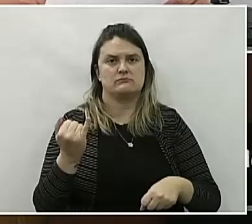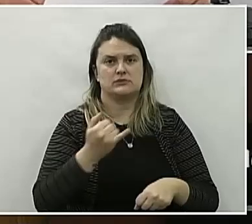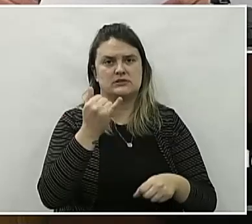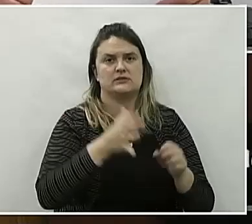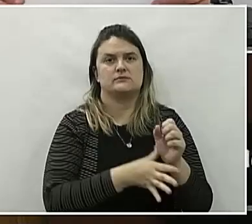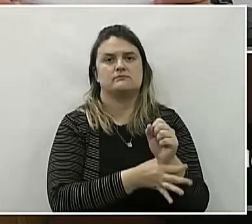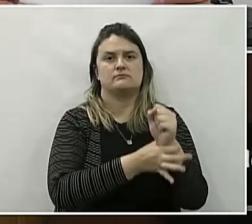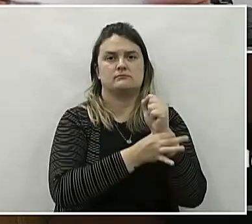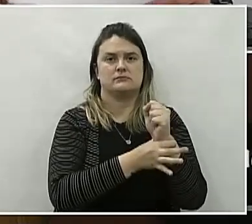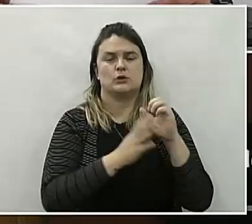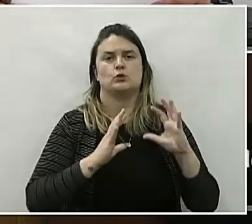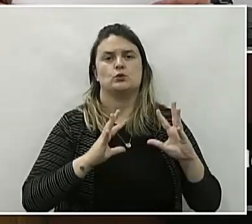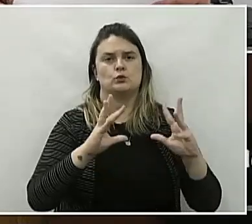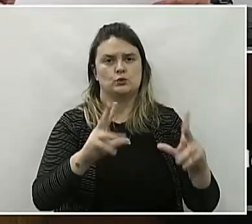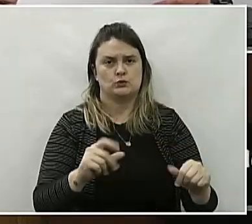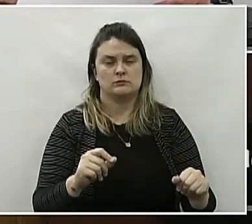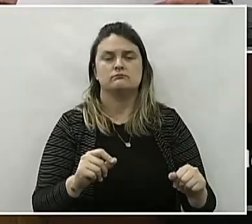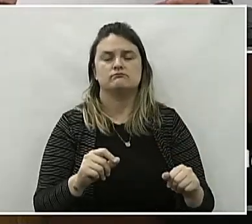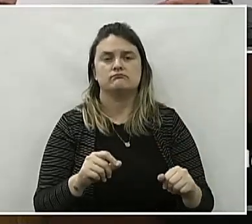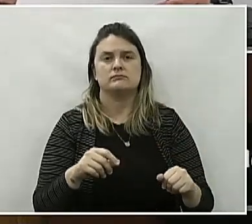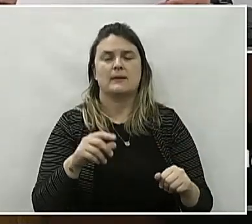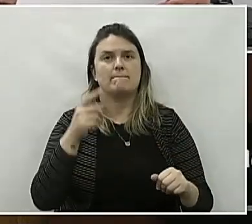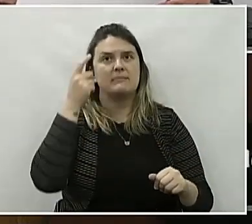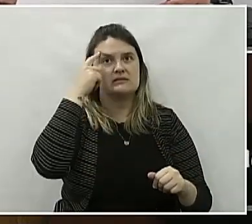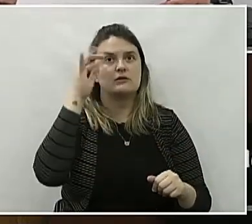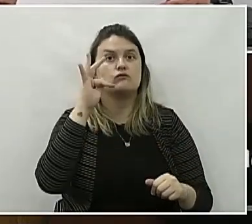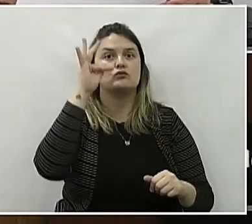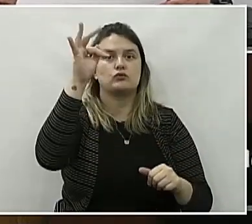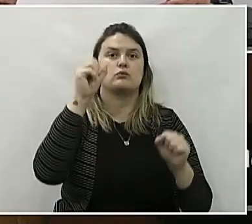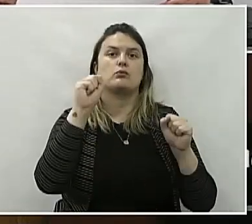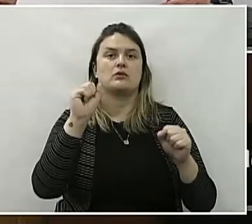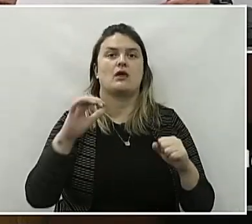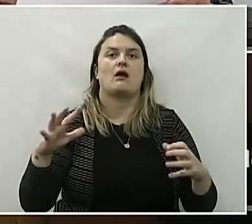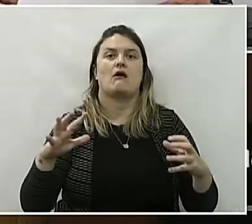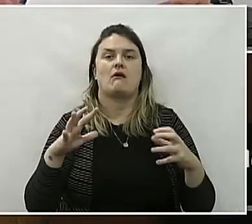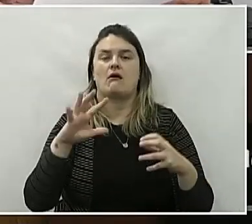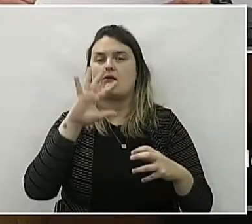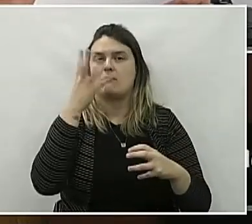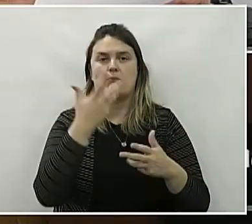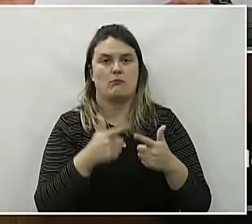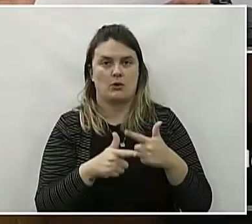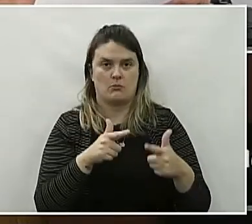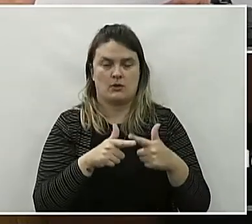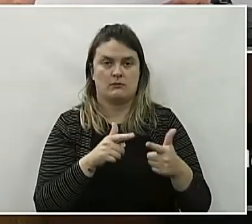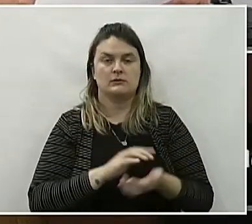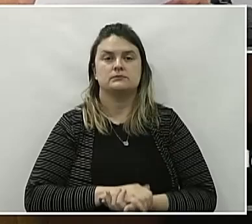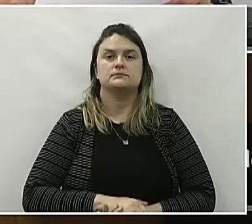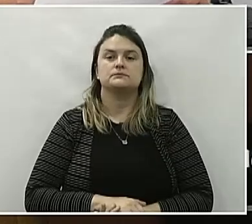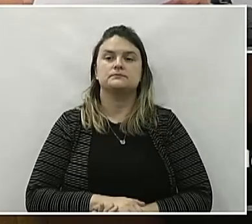garantir a segurança de todos, prevenindo futuros acidentes e proporcionando tranquilidade à comunidade local.